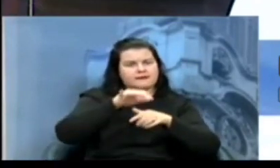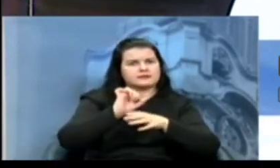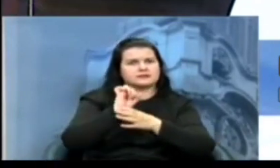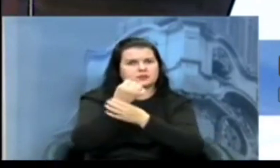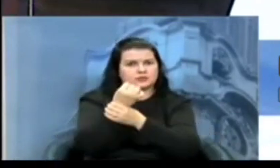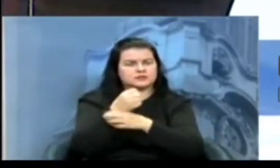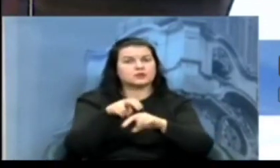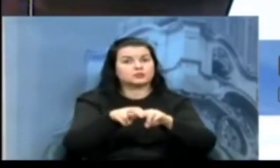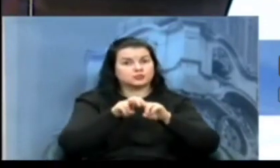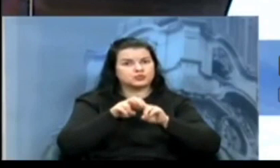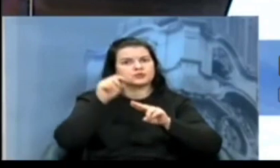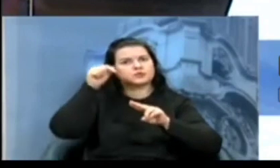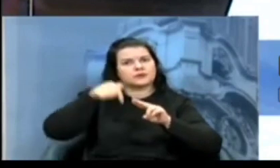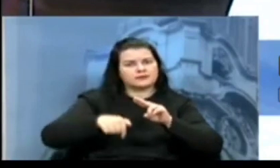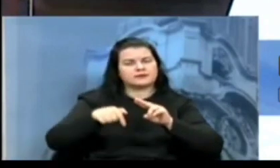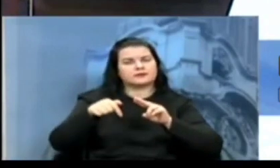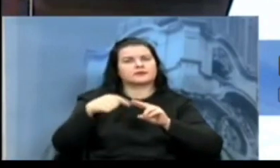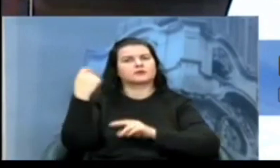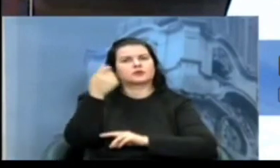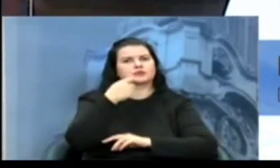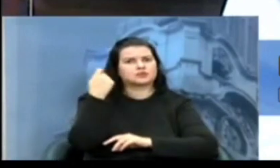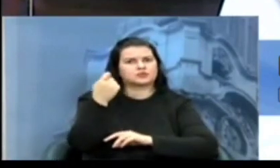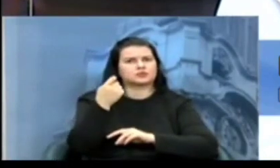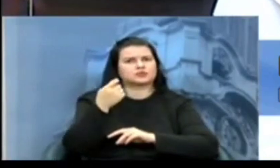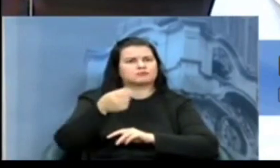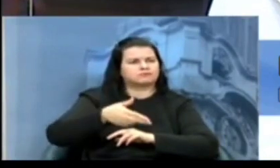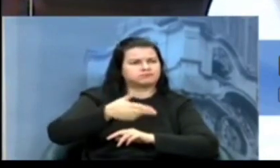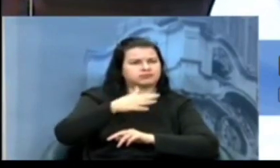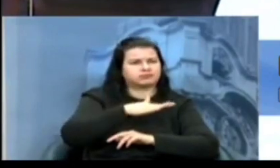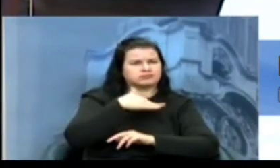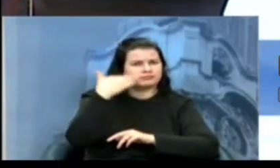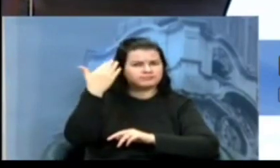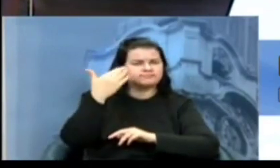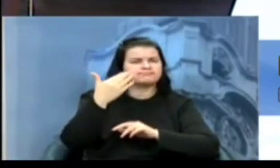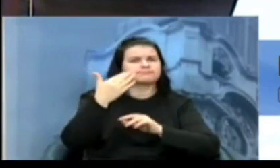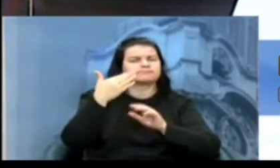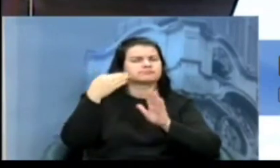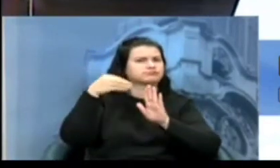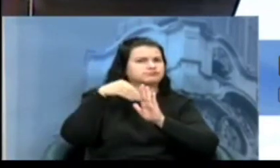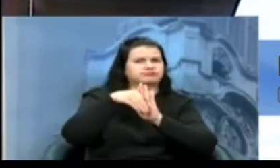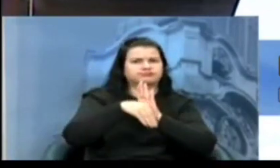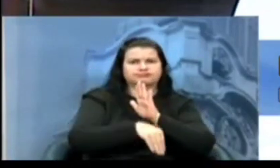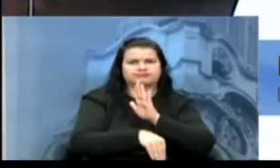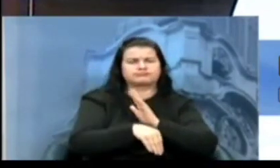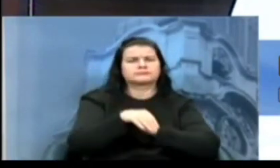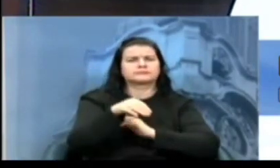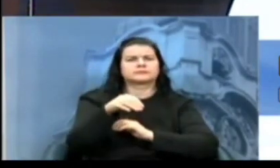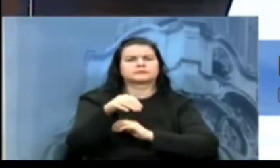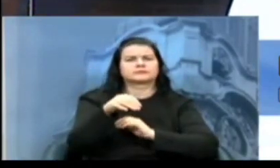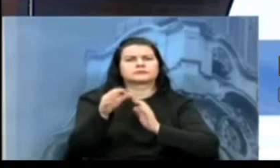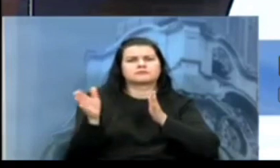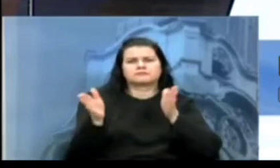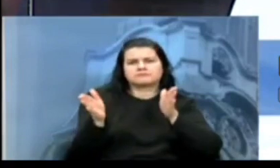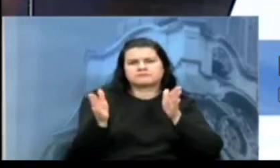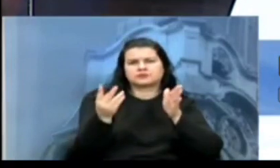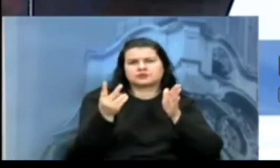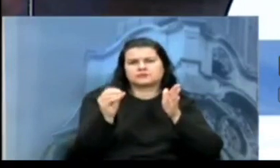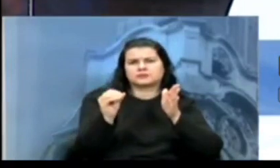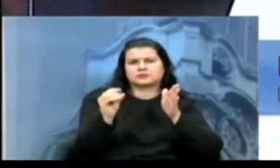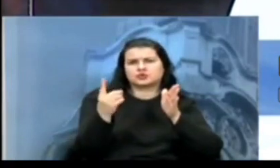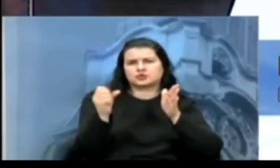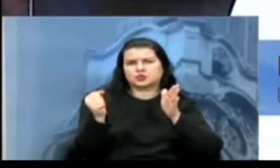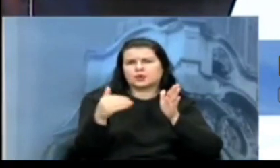homicídios no Rio Grande do Sul obtiveram significativa redução entre os anos de 2018 e 2020,